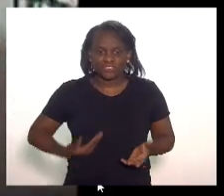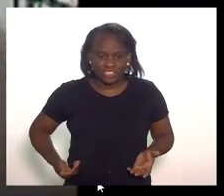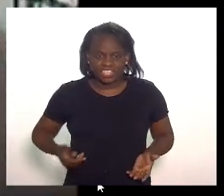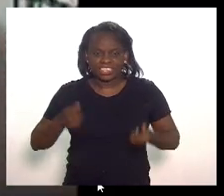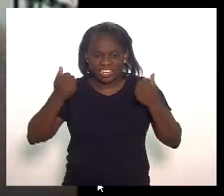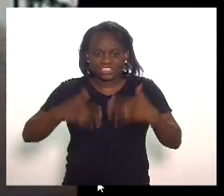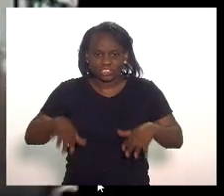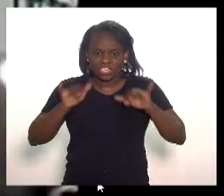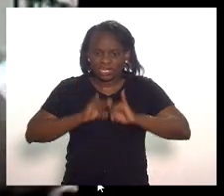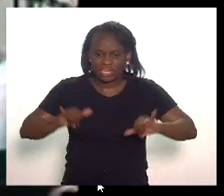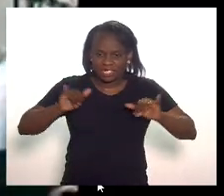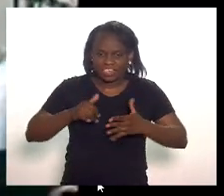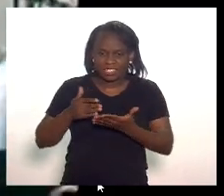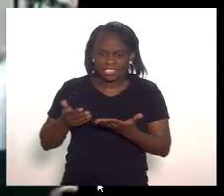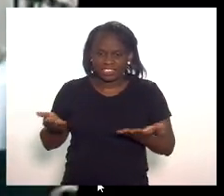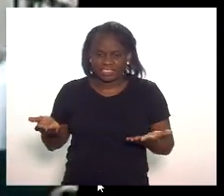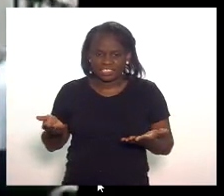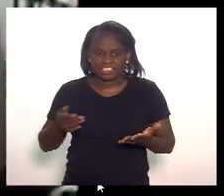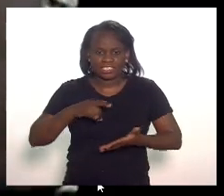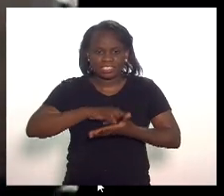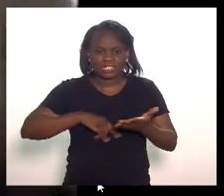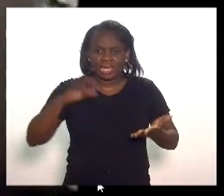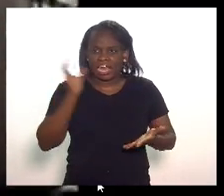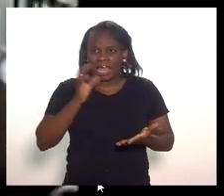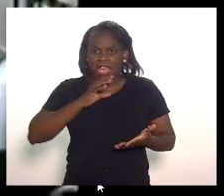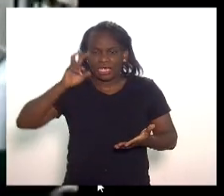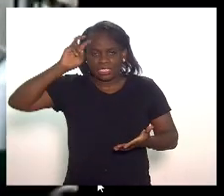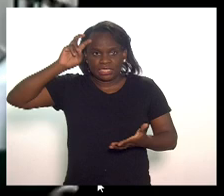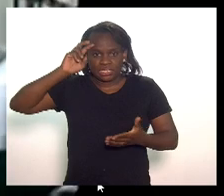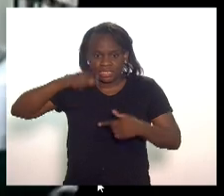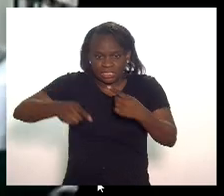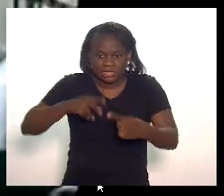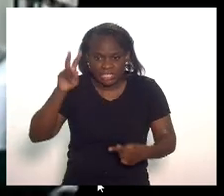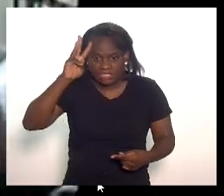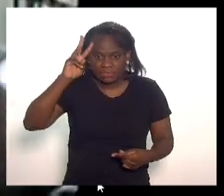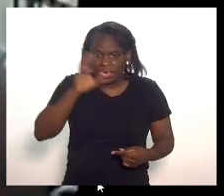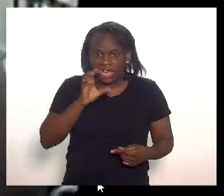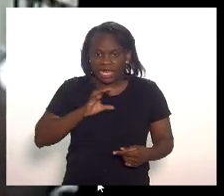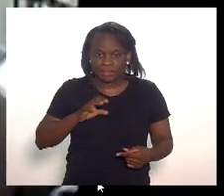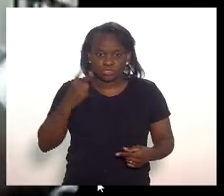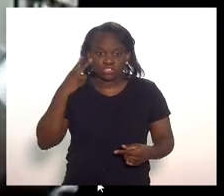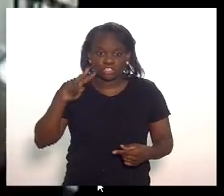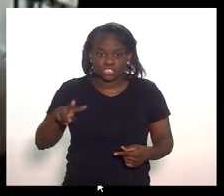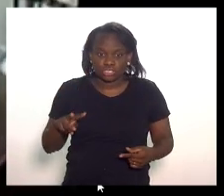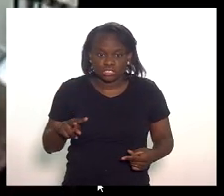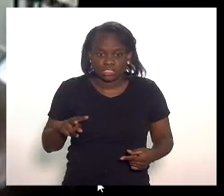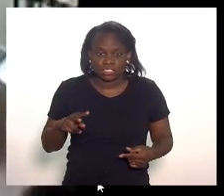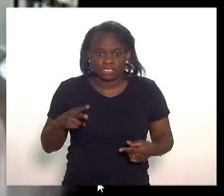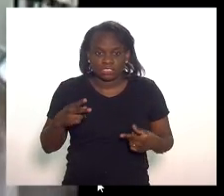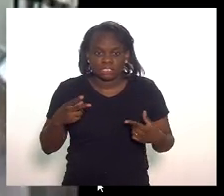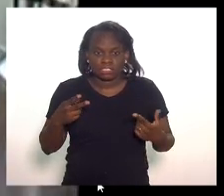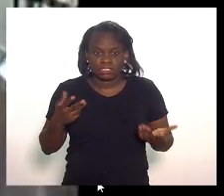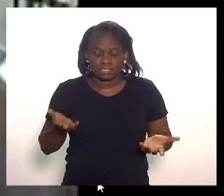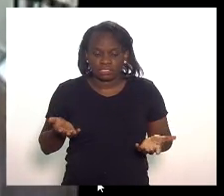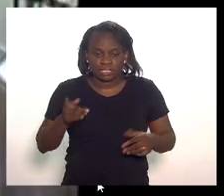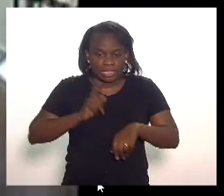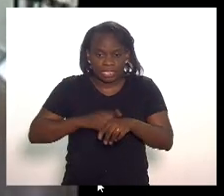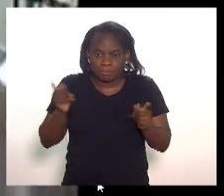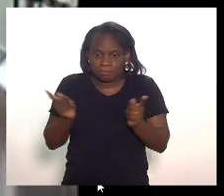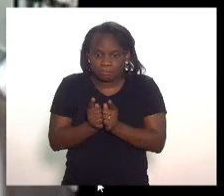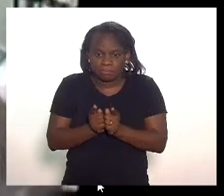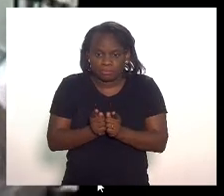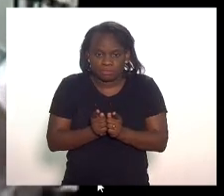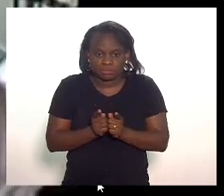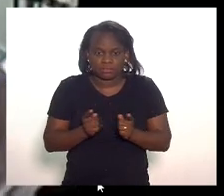gastando com essa campanha contratada de quinta para terça-feira somente dois dias úteis de prazo corrido